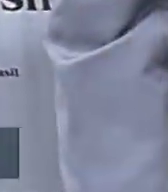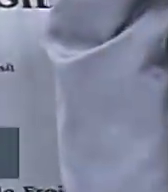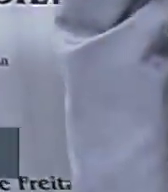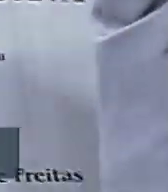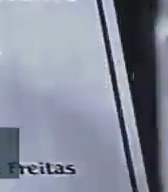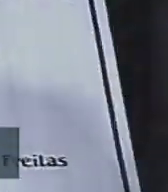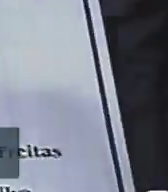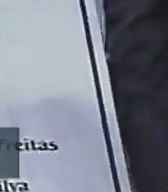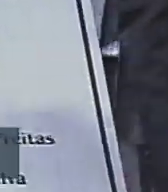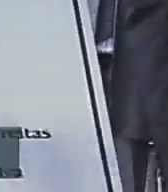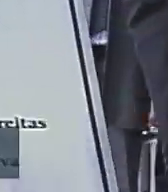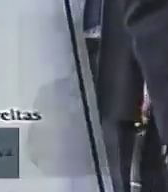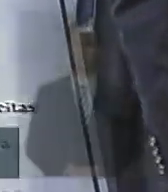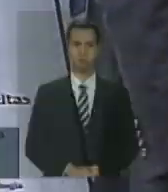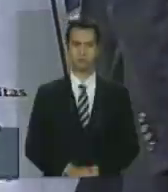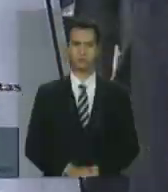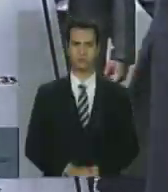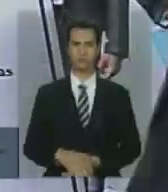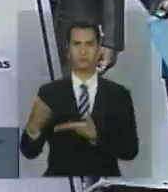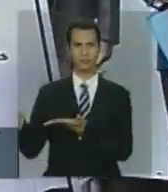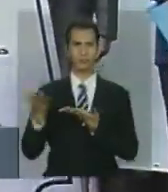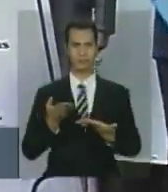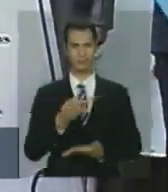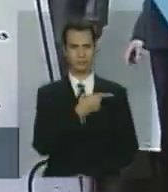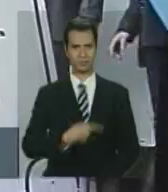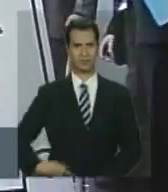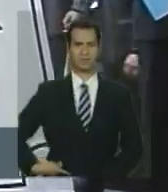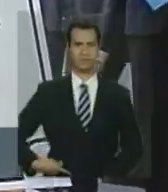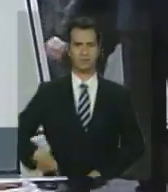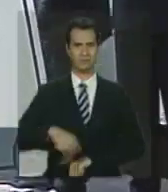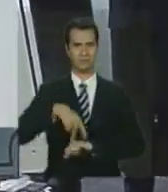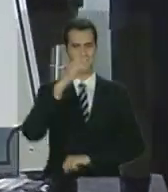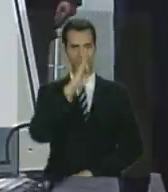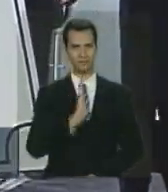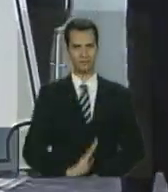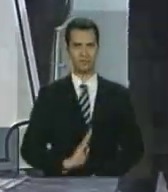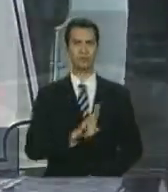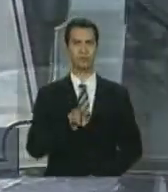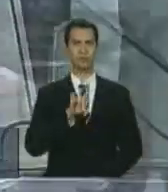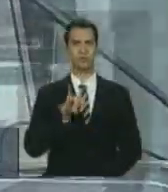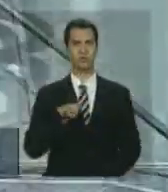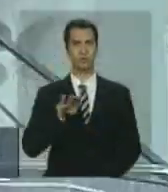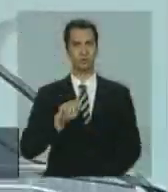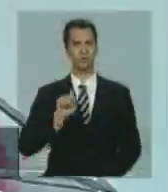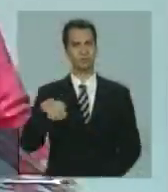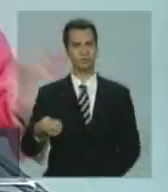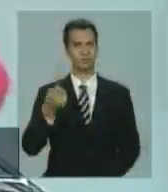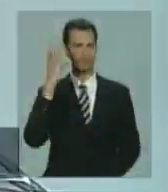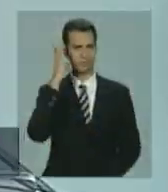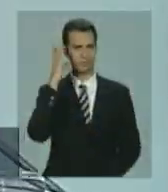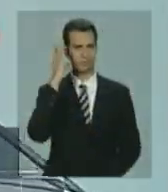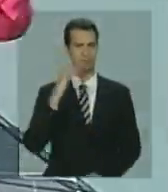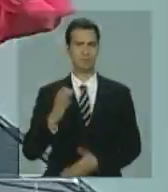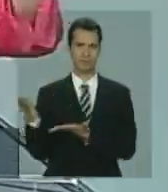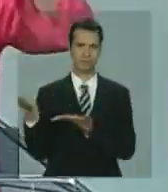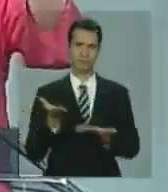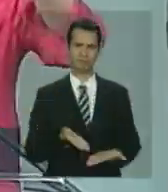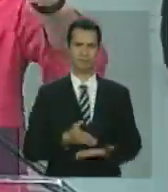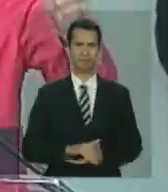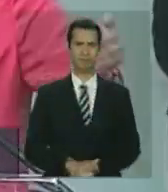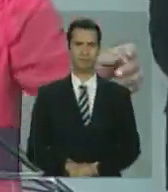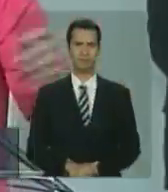Senhoras e senhores, com a palavra, a presidenta da República, Dilma Rousseff. Dilma